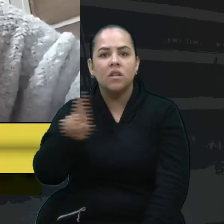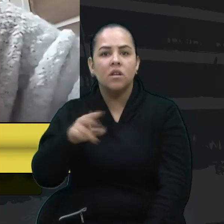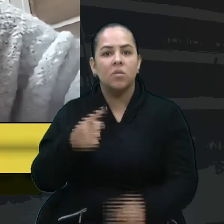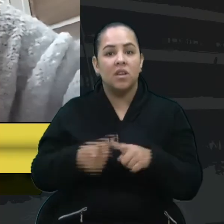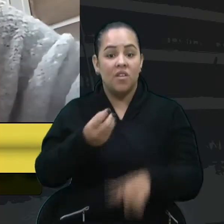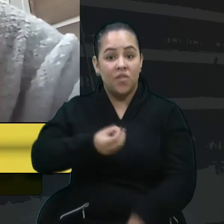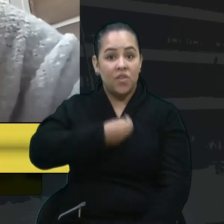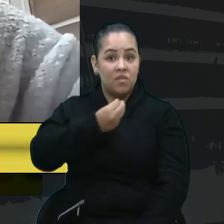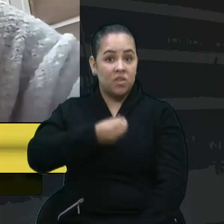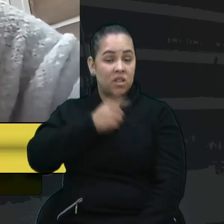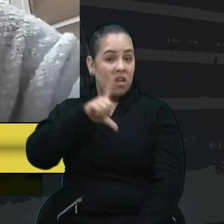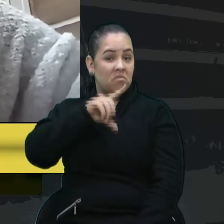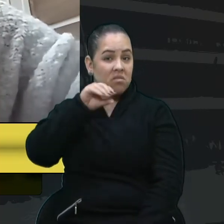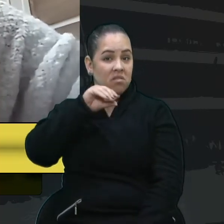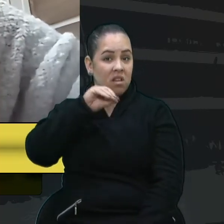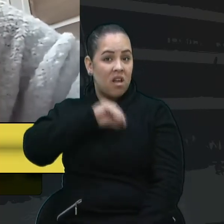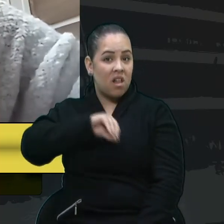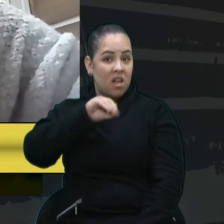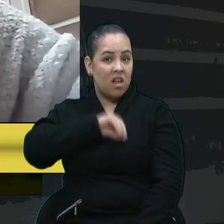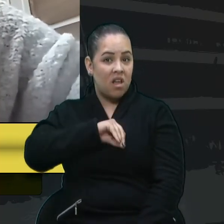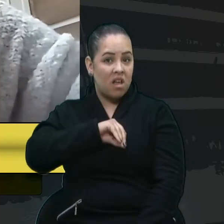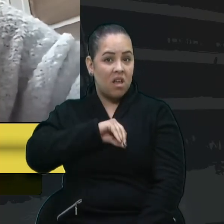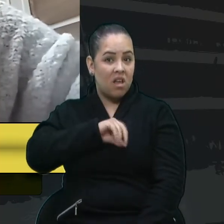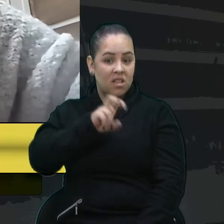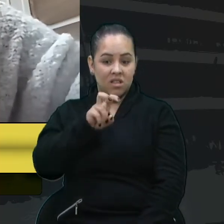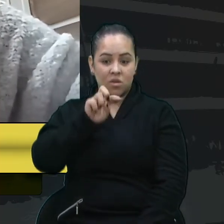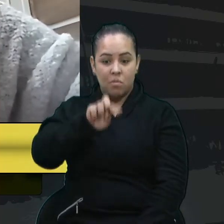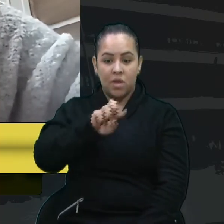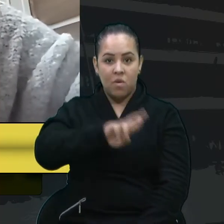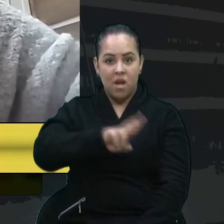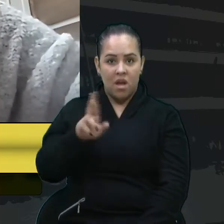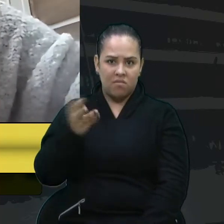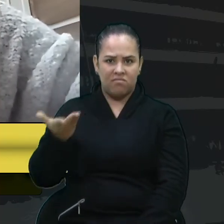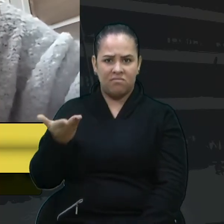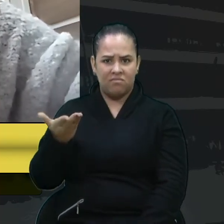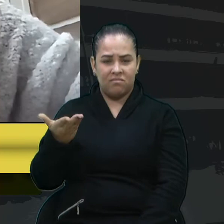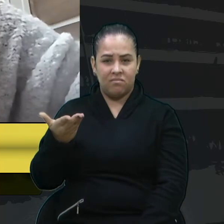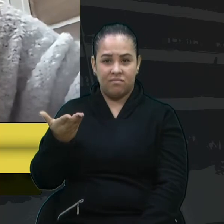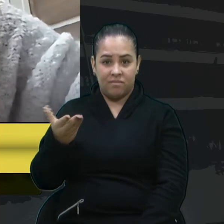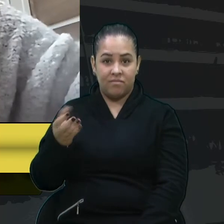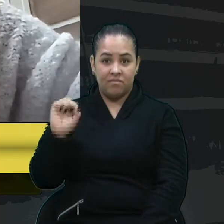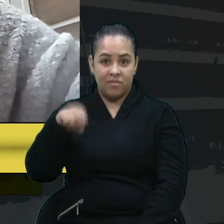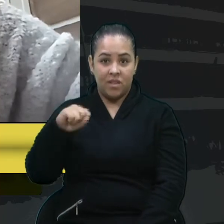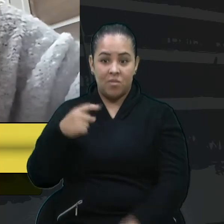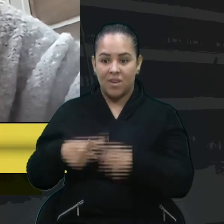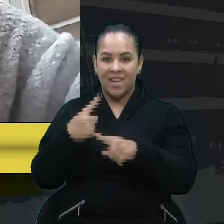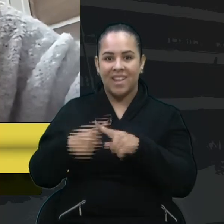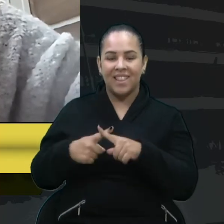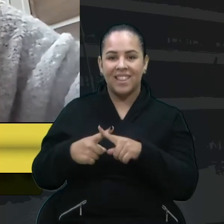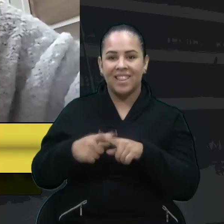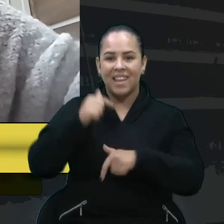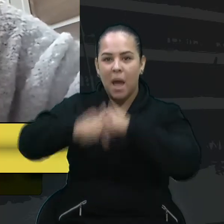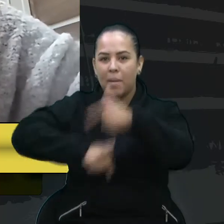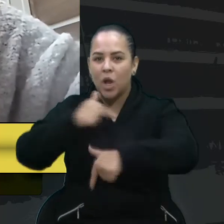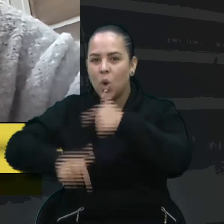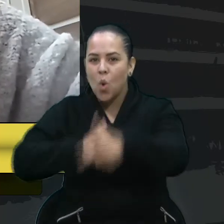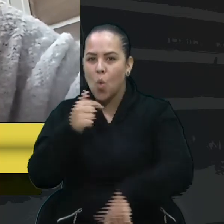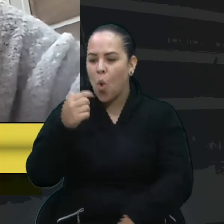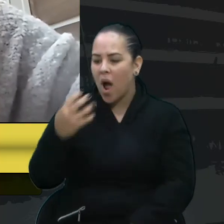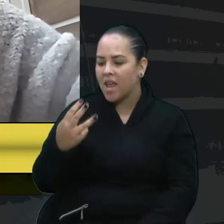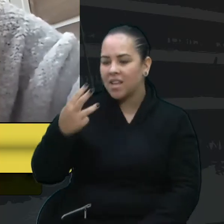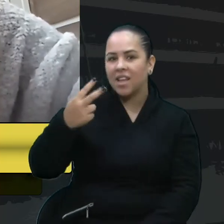recebia um salário de R 5.000. Isso é méritocracia, ele trabalhou 42 anos.